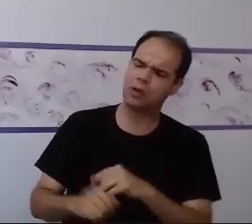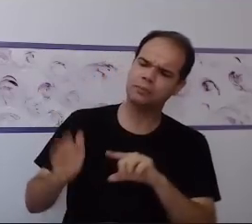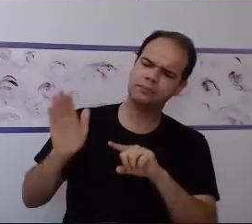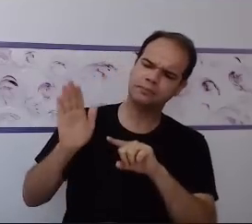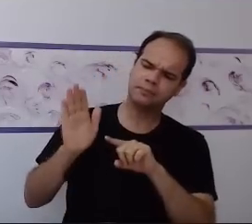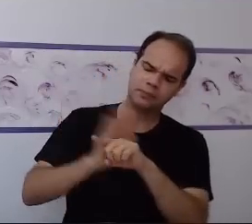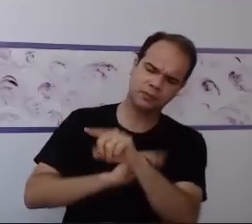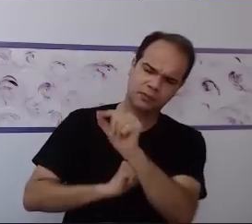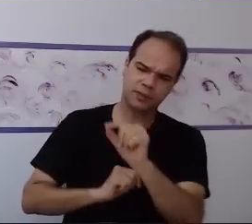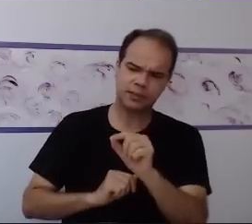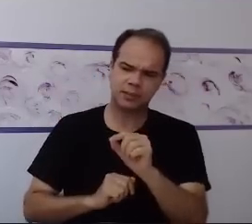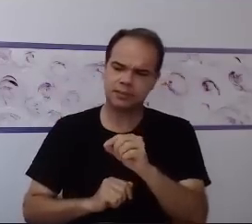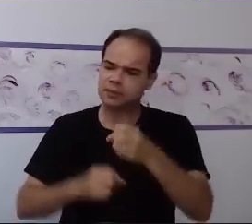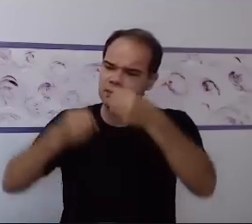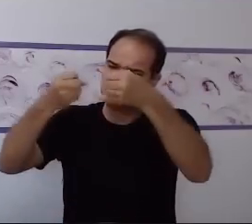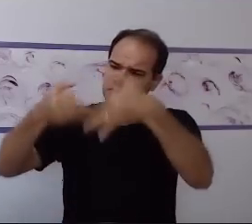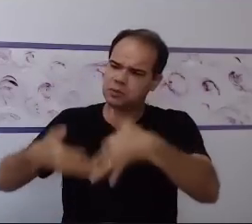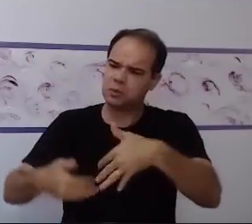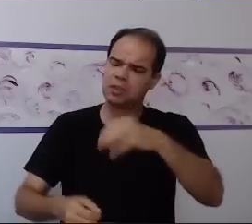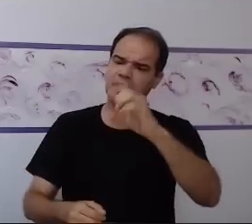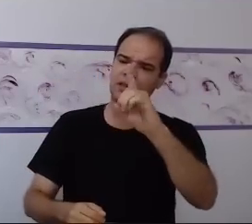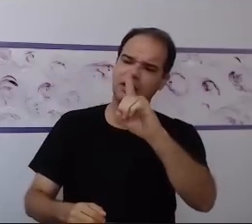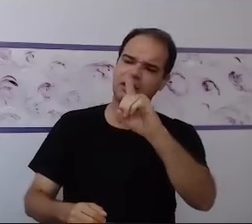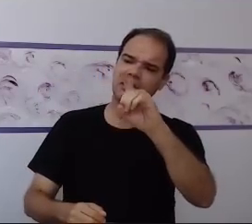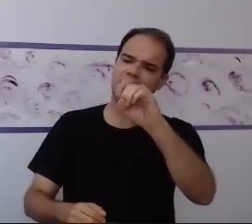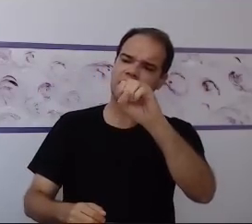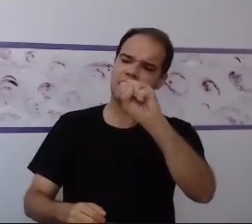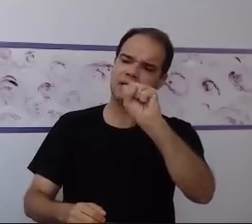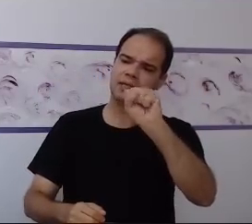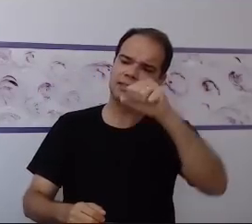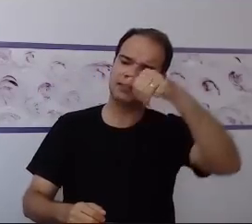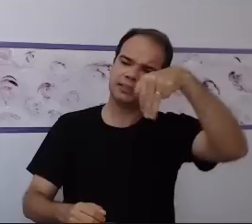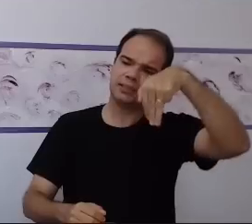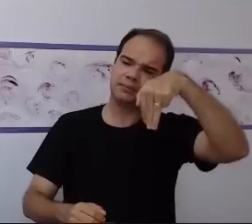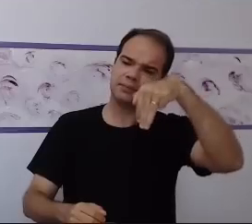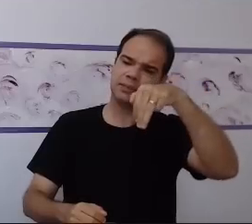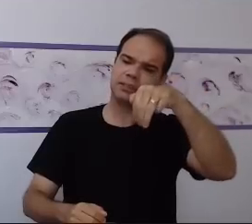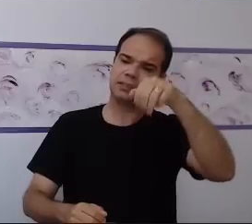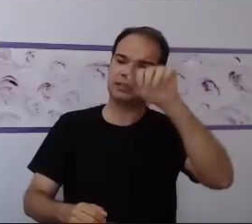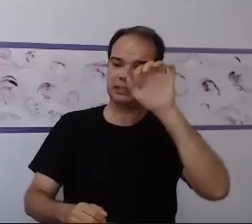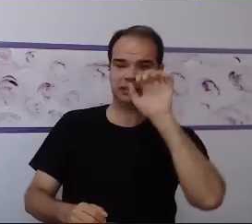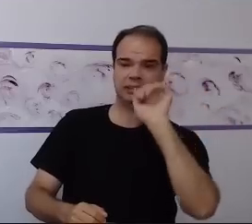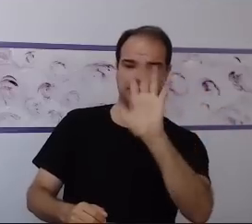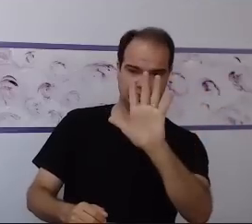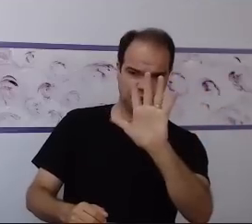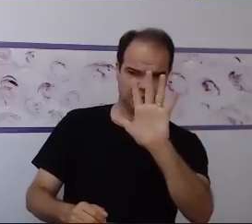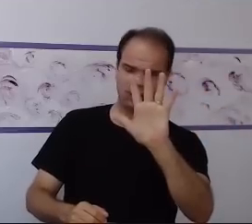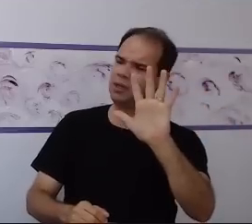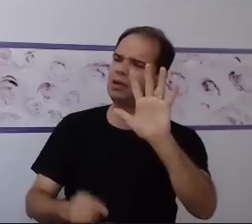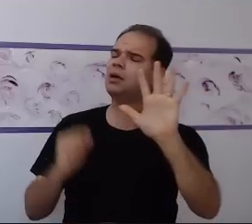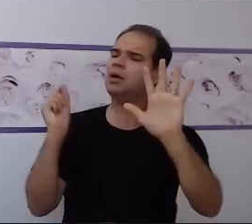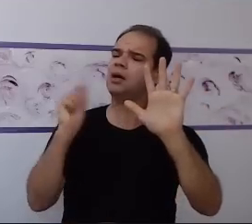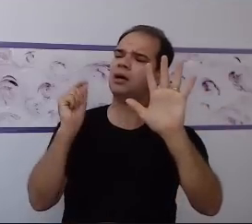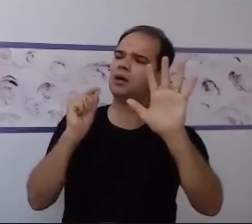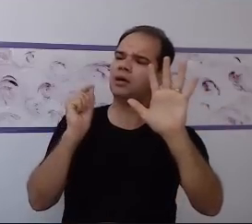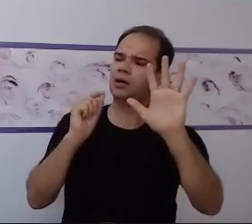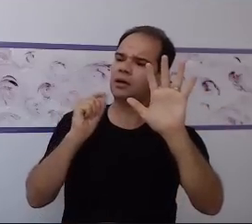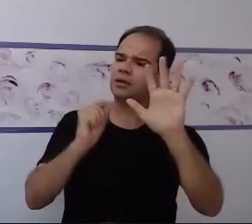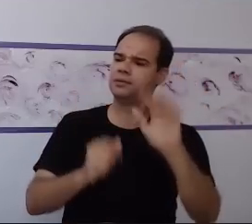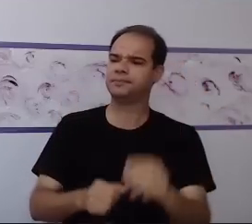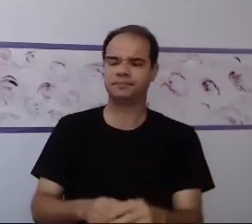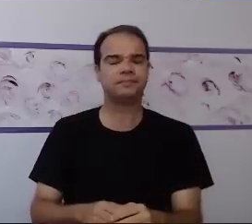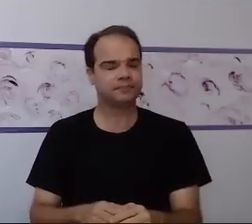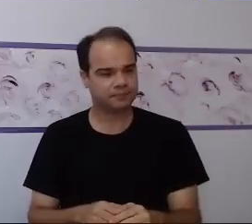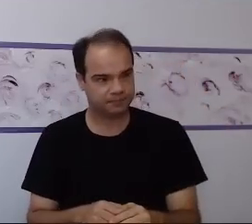fala, você falou sobre DSM-5. O que seria esse DSM-5? Para quem está começando agora e quer saber um pouco mais, que seria esse DSM-5, Marilene?